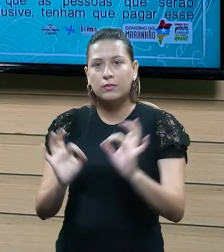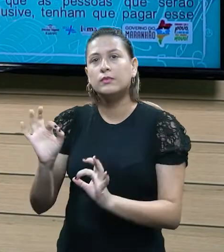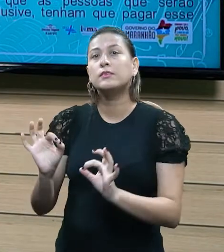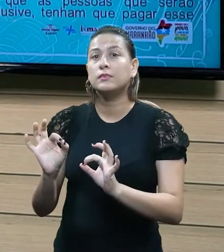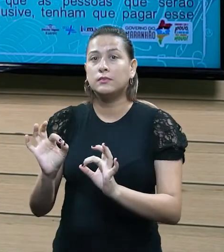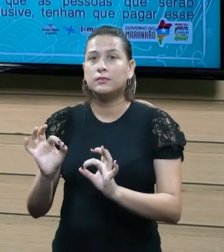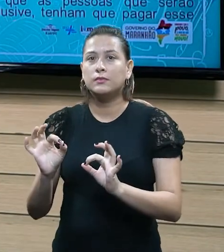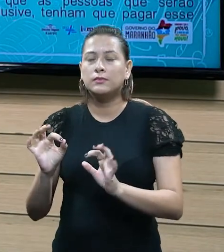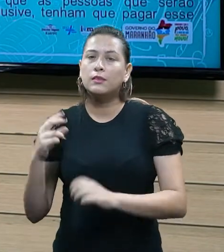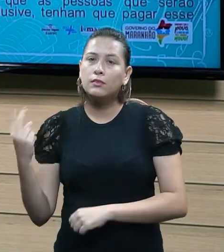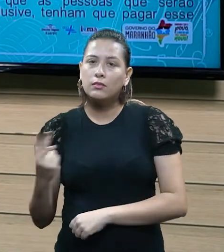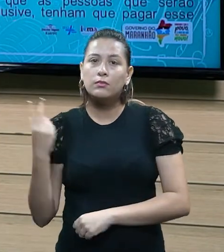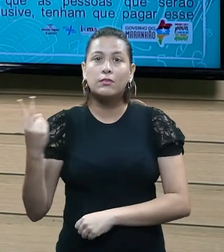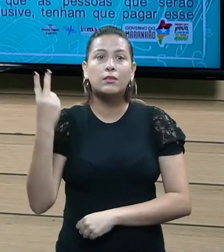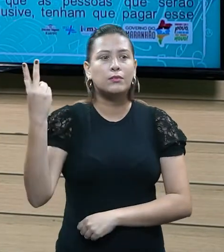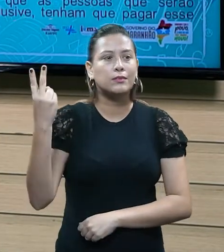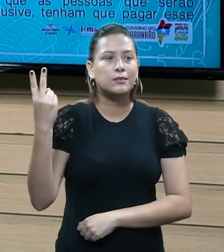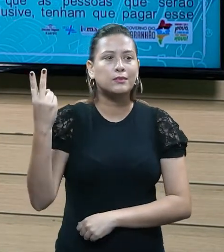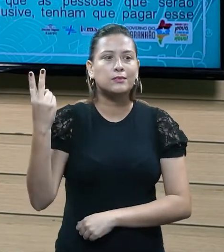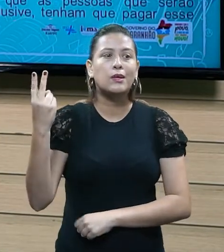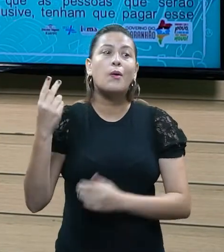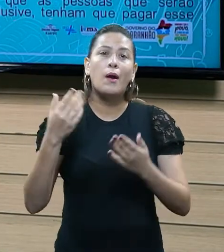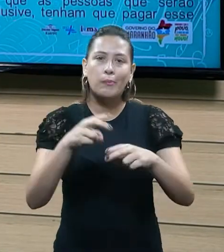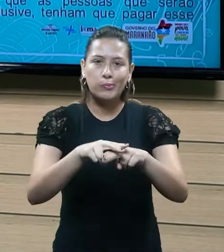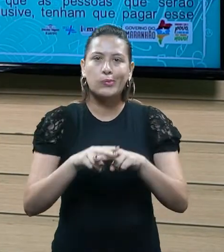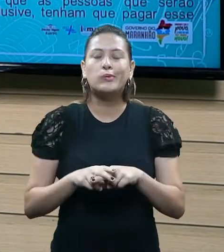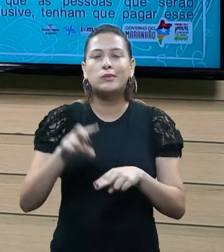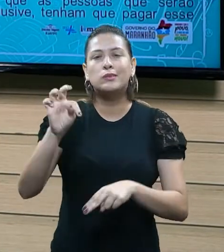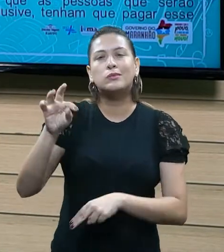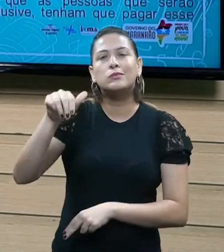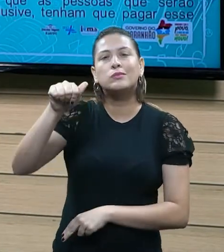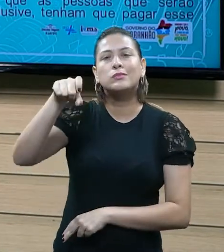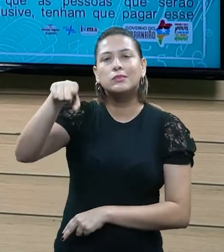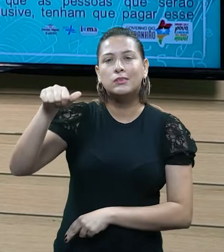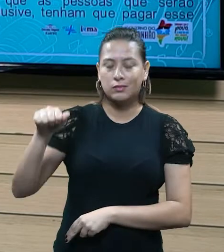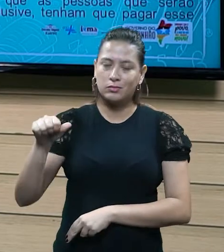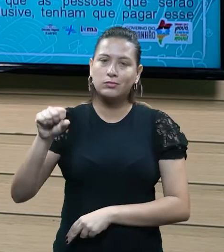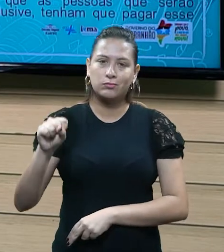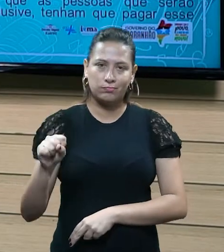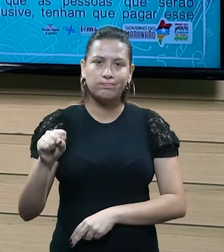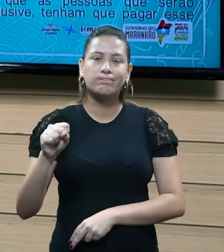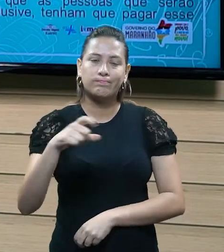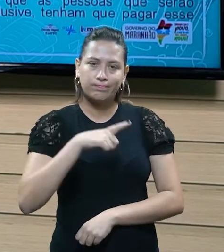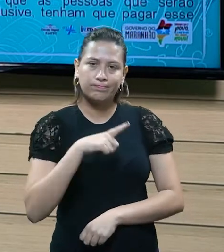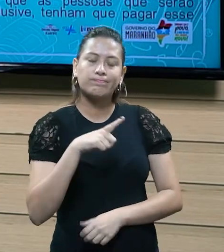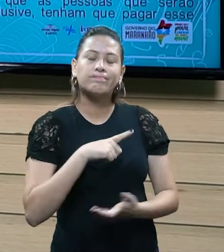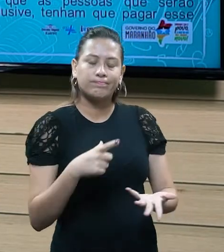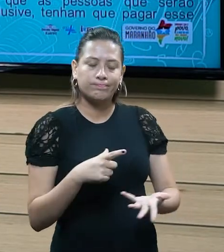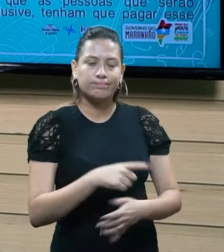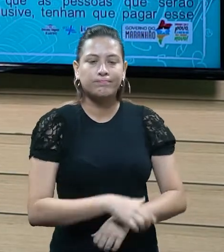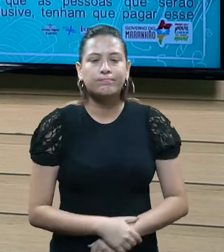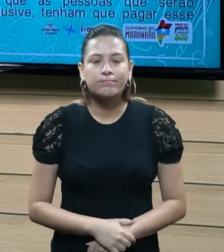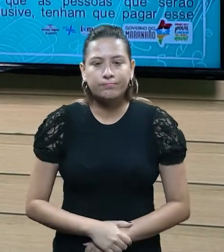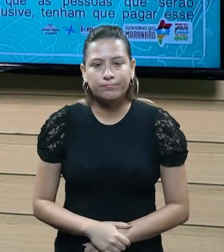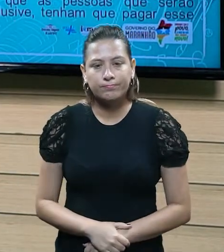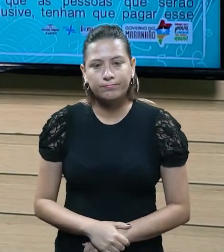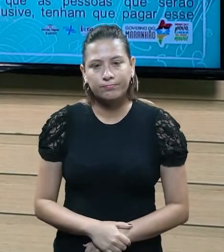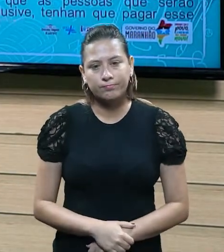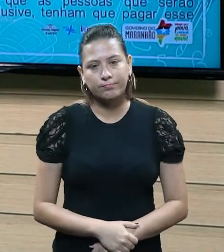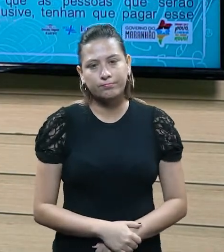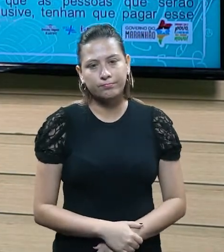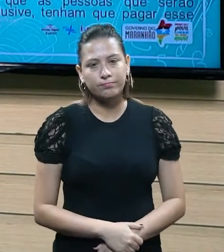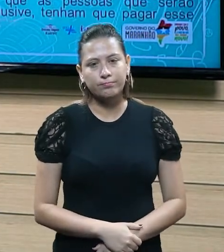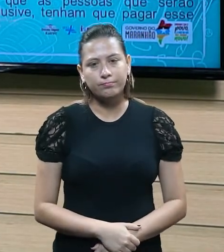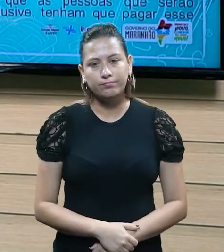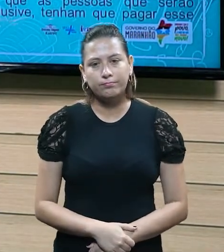valorização, ele vai taxar, né, ele vai justamente taxar, ele vai tributar. E esse tributo é